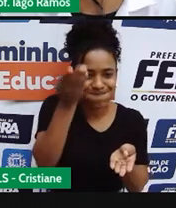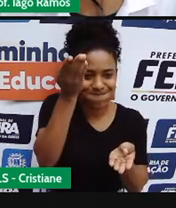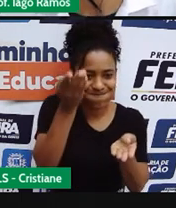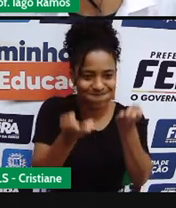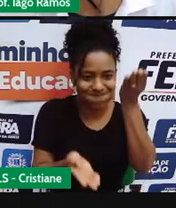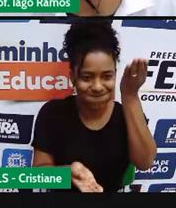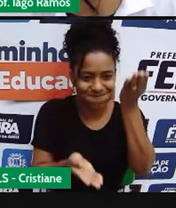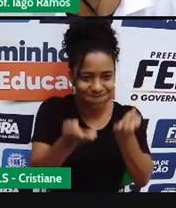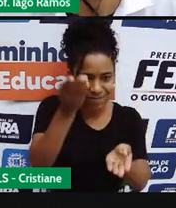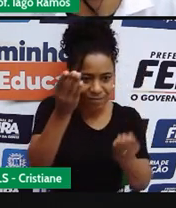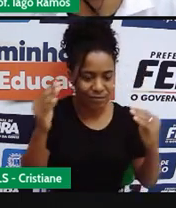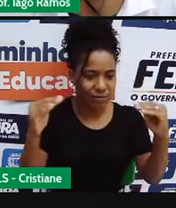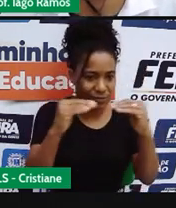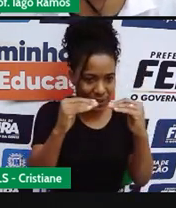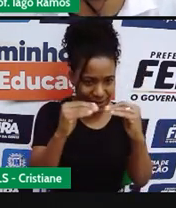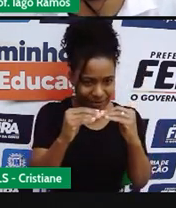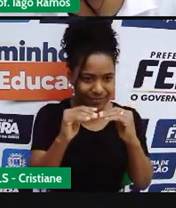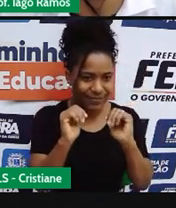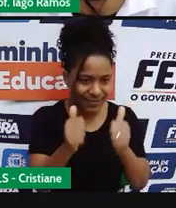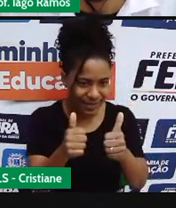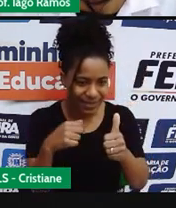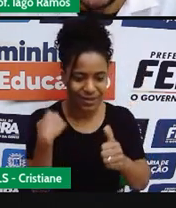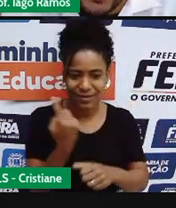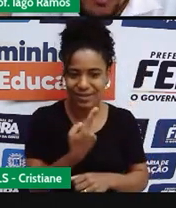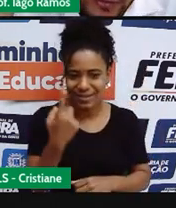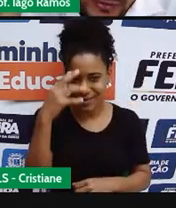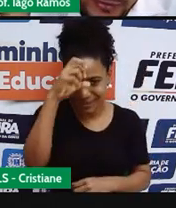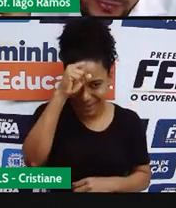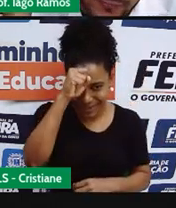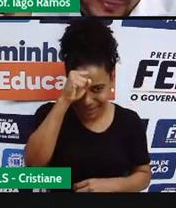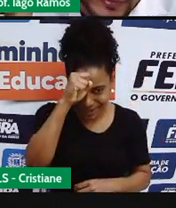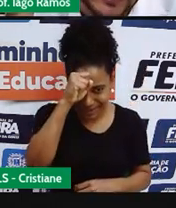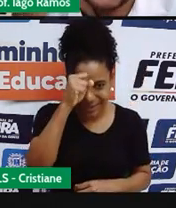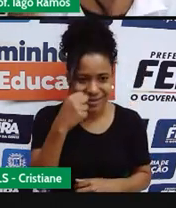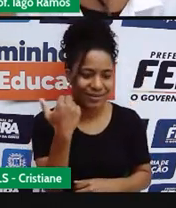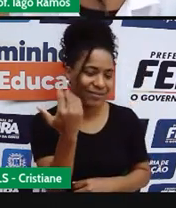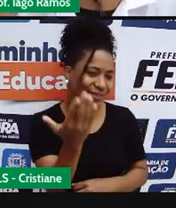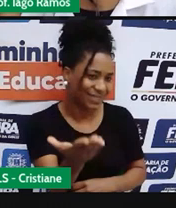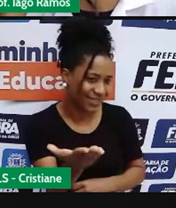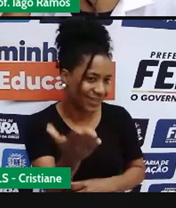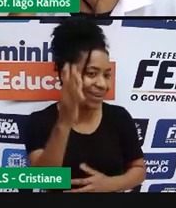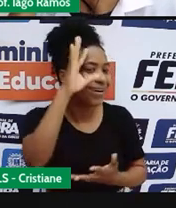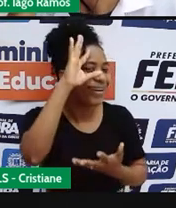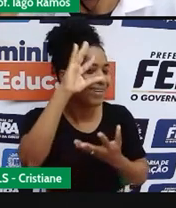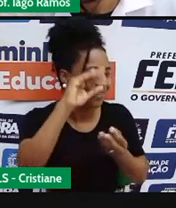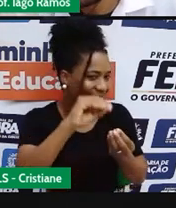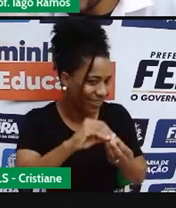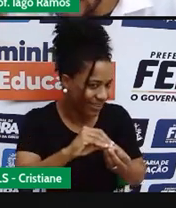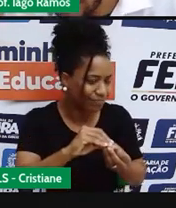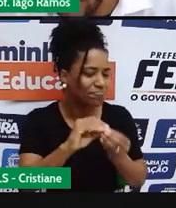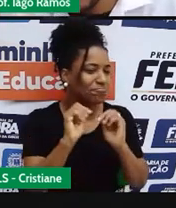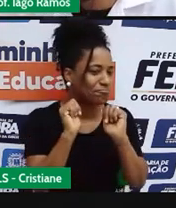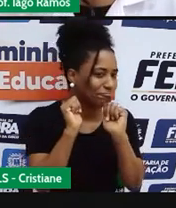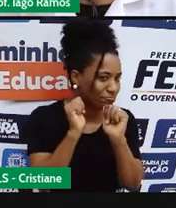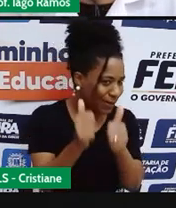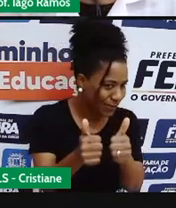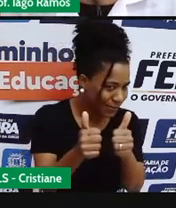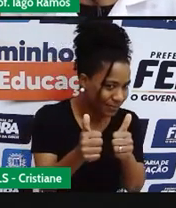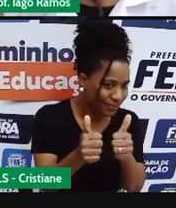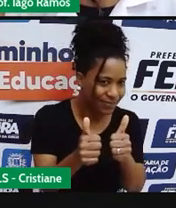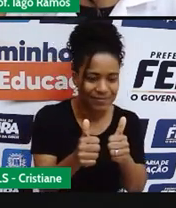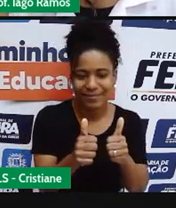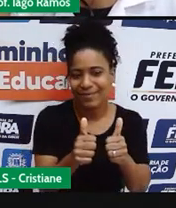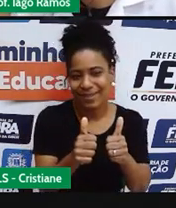o mais importante aqui para essa nota aula. Eu acredito que você tenha compreendido, né? Por isso, para você aí,